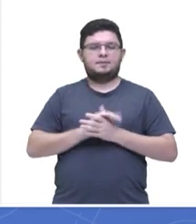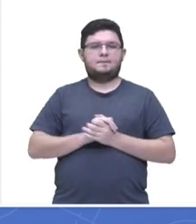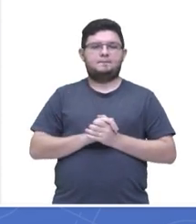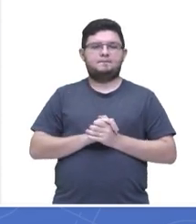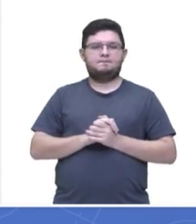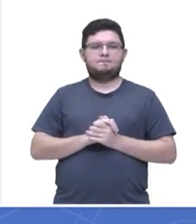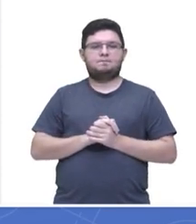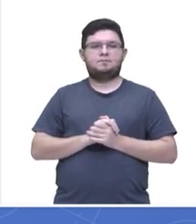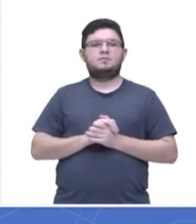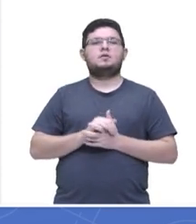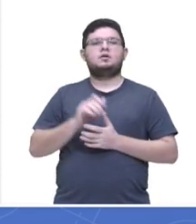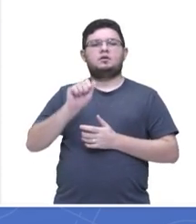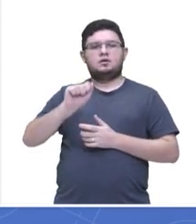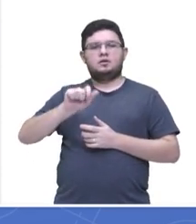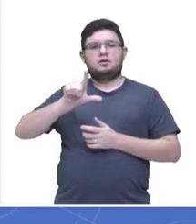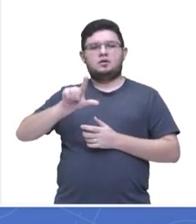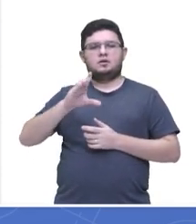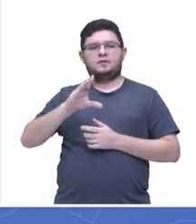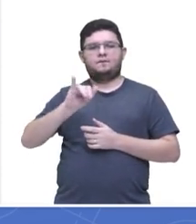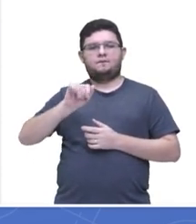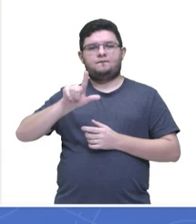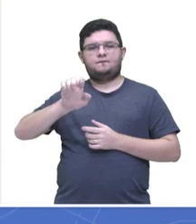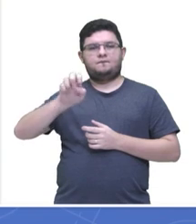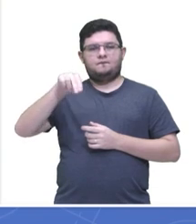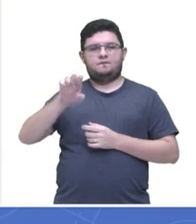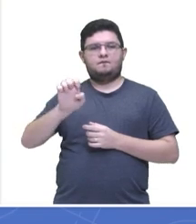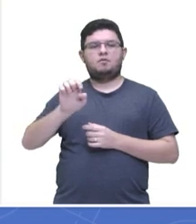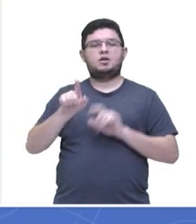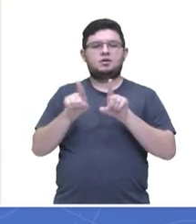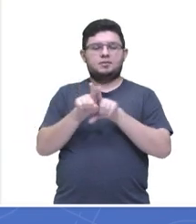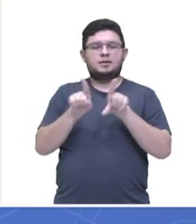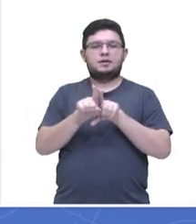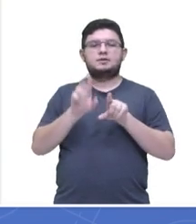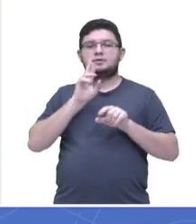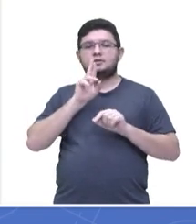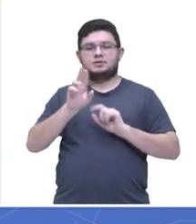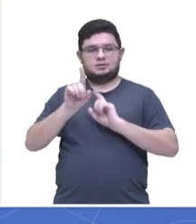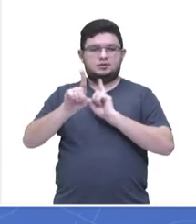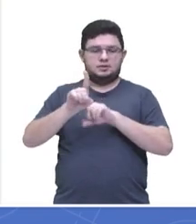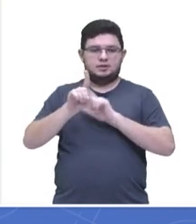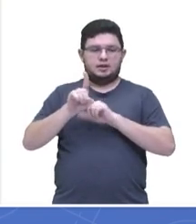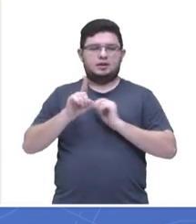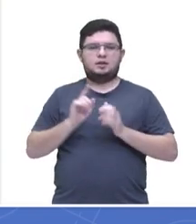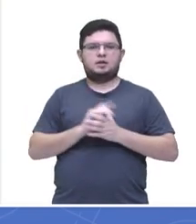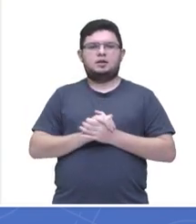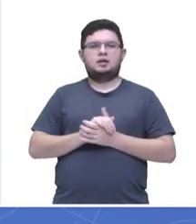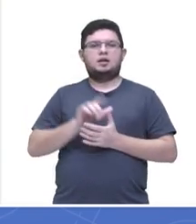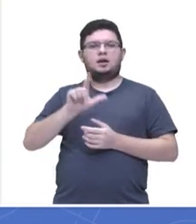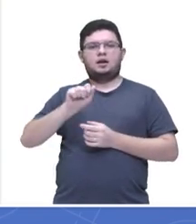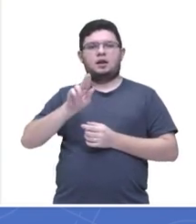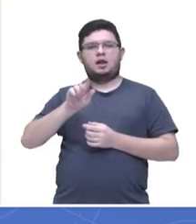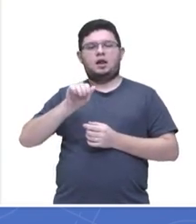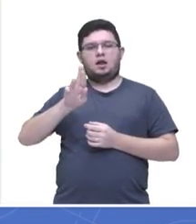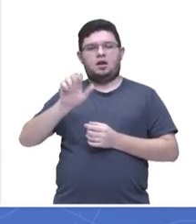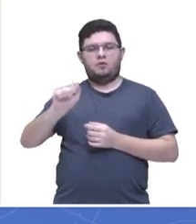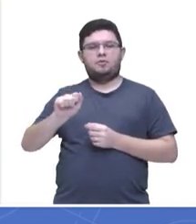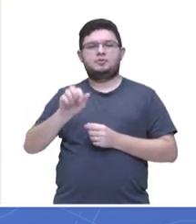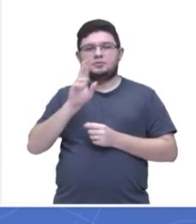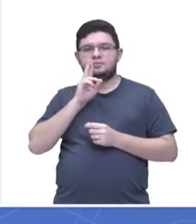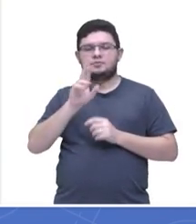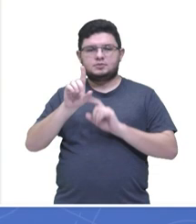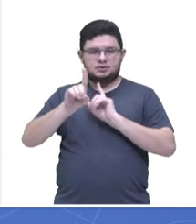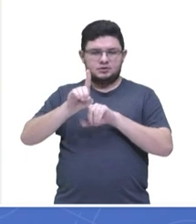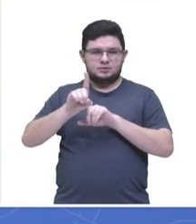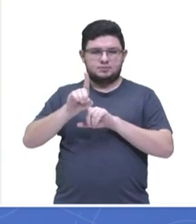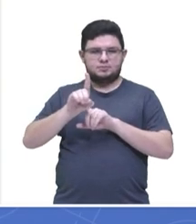José Bernardino Lindoso, questão 15, letra D também. Laura Tereza, também da Bernardino Lindoso, resposta